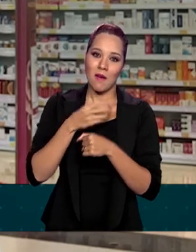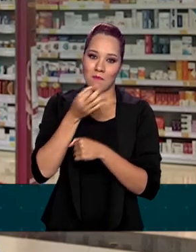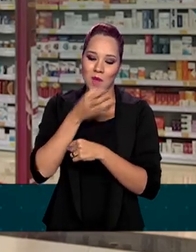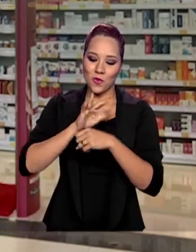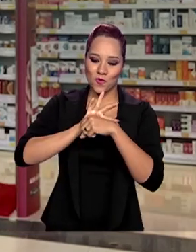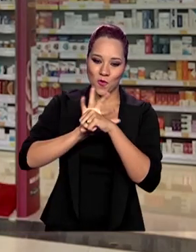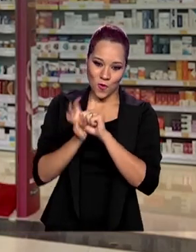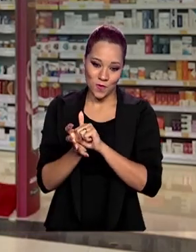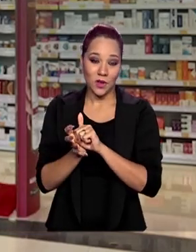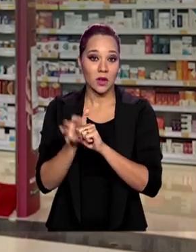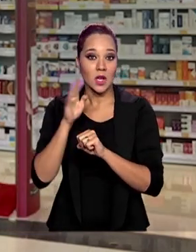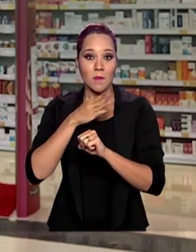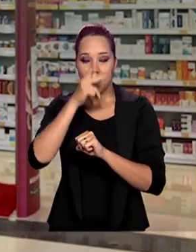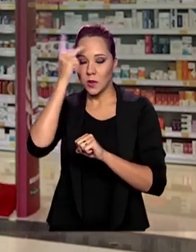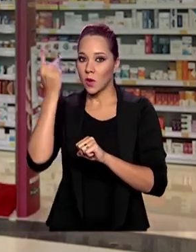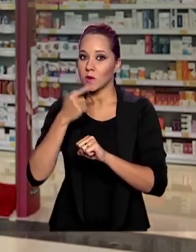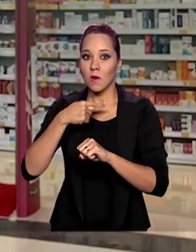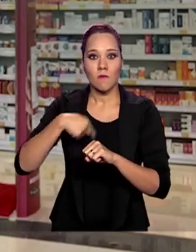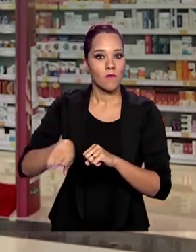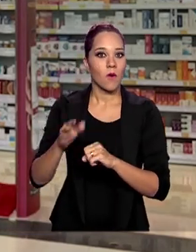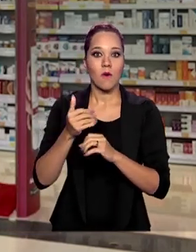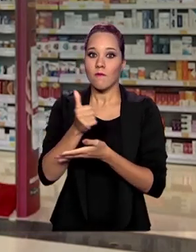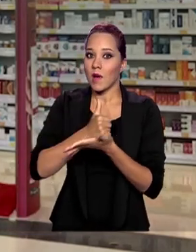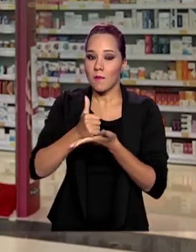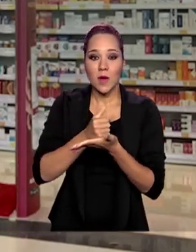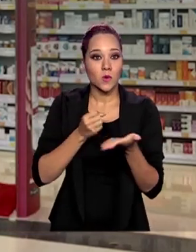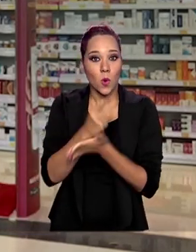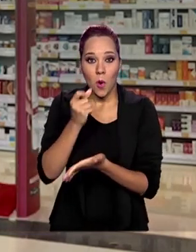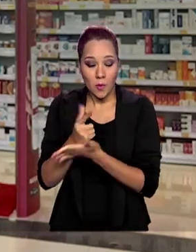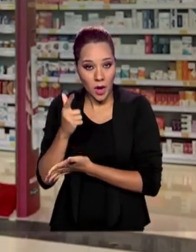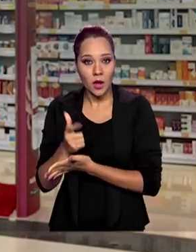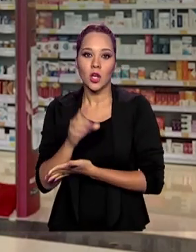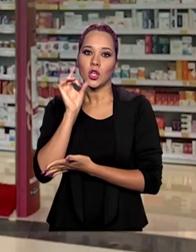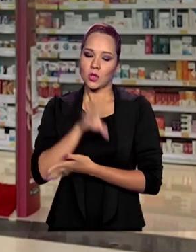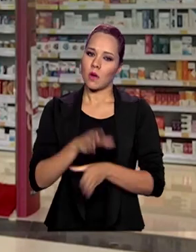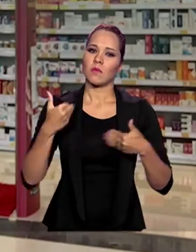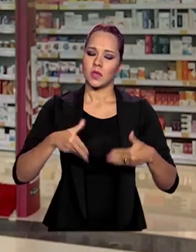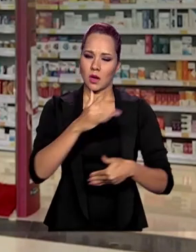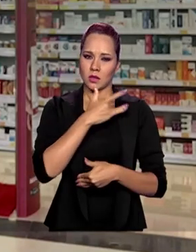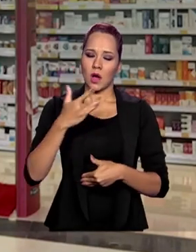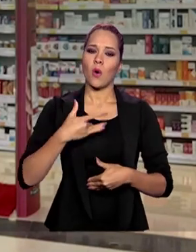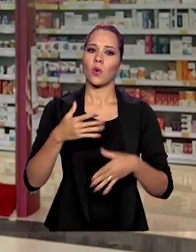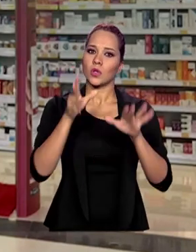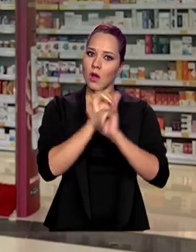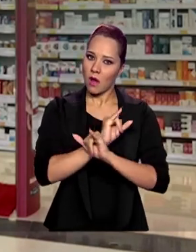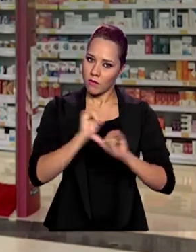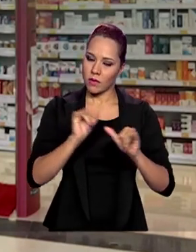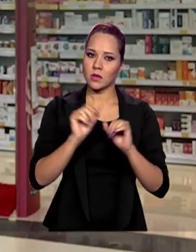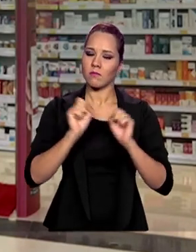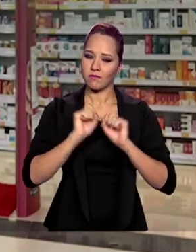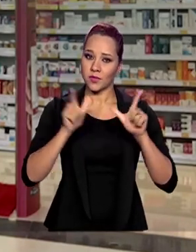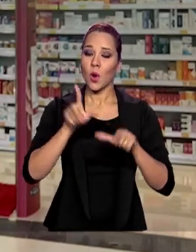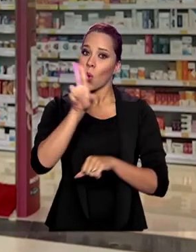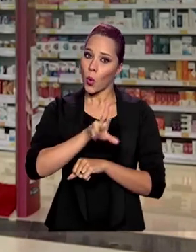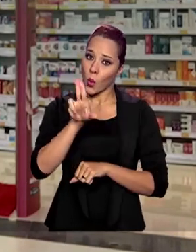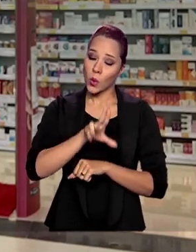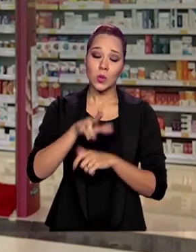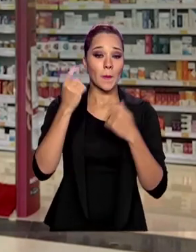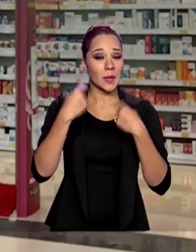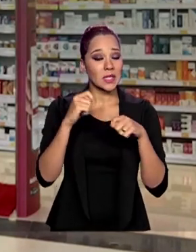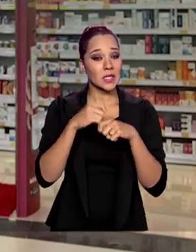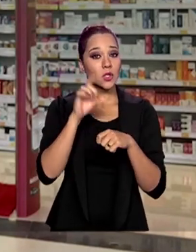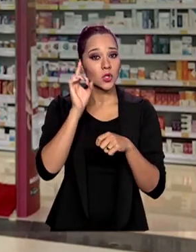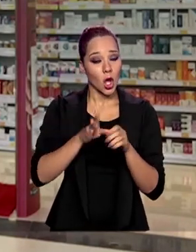corrida às farmácias atrás do medicamento. Mas um alerta do Ministério da Saúde. O uso deve ser feito